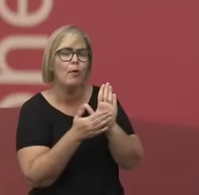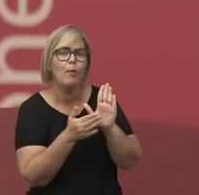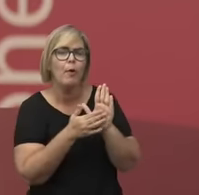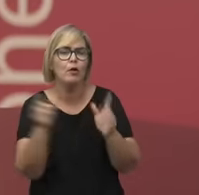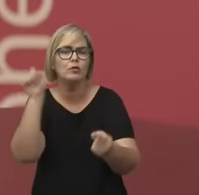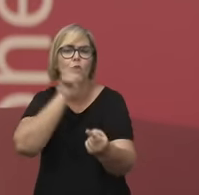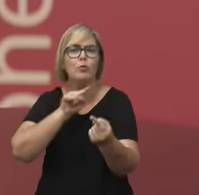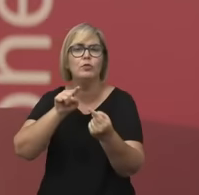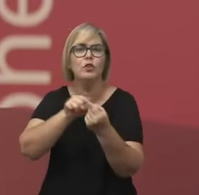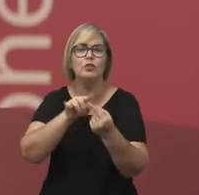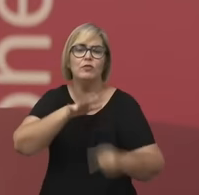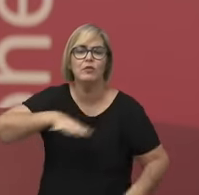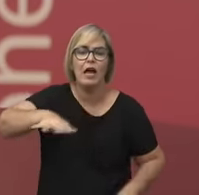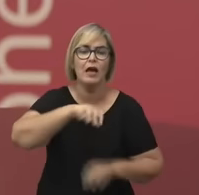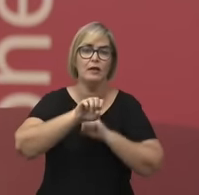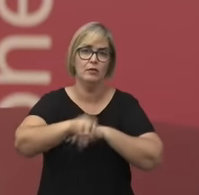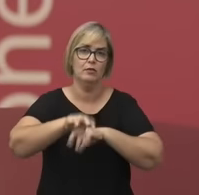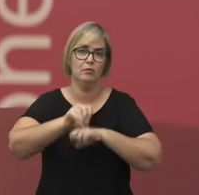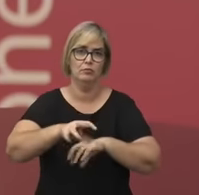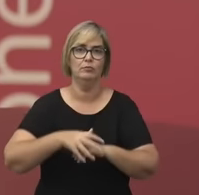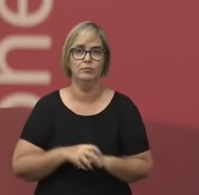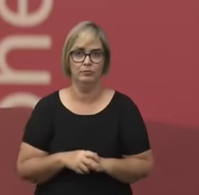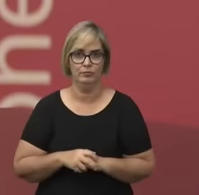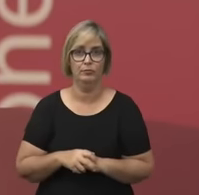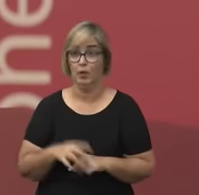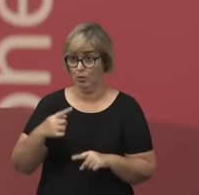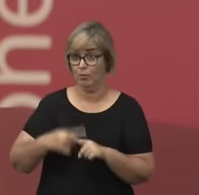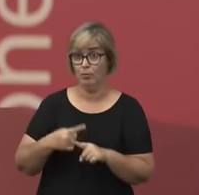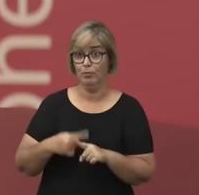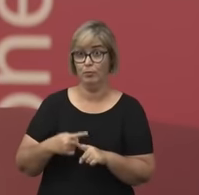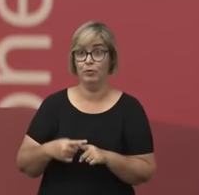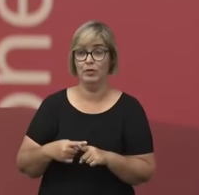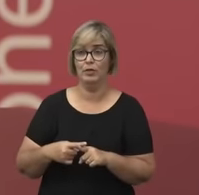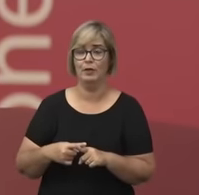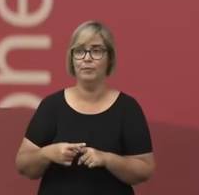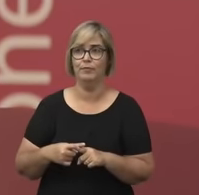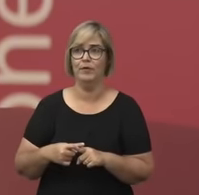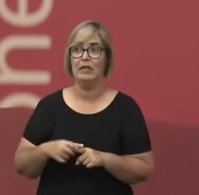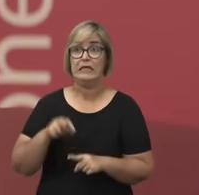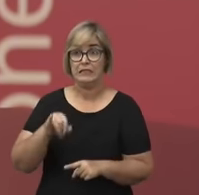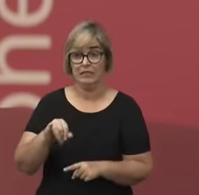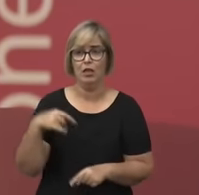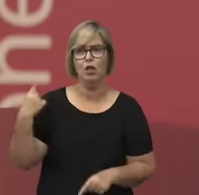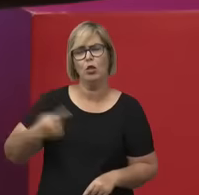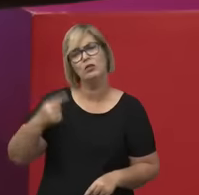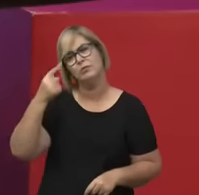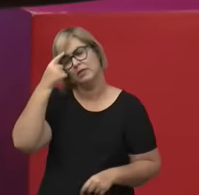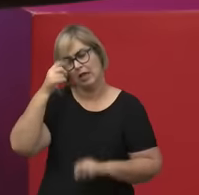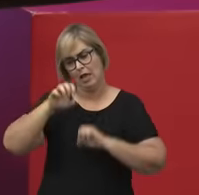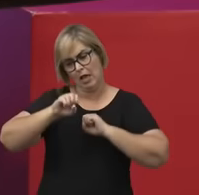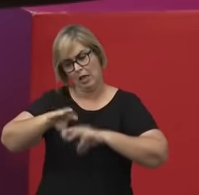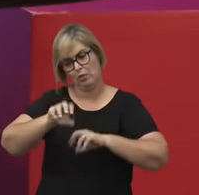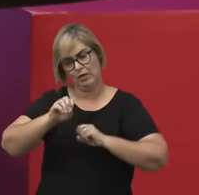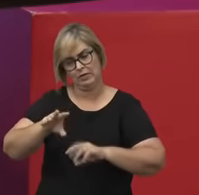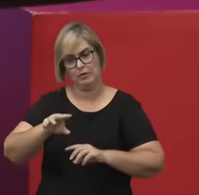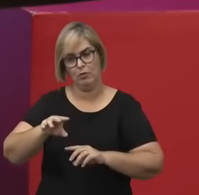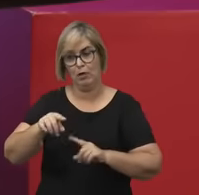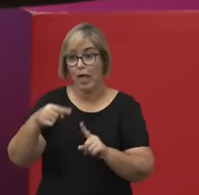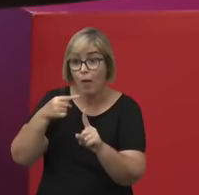educação. Porque, afinal de contas, quando a gente toma a educação como um bem comum, a gente precisa